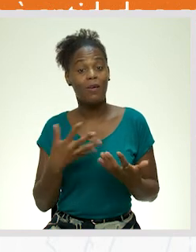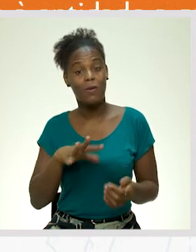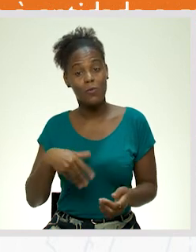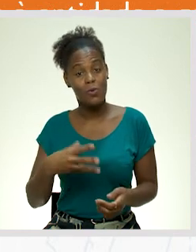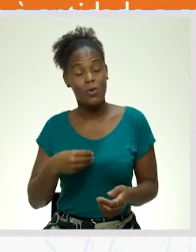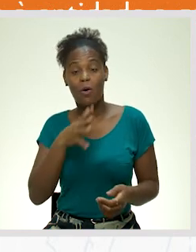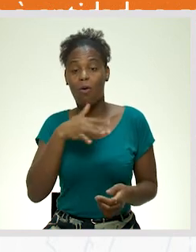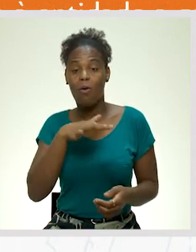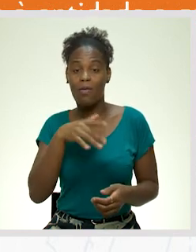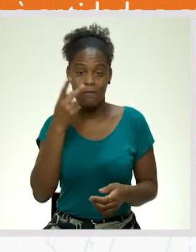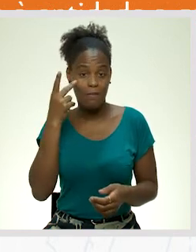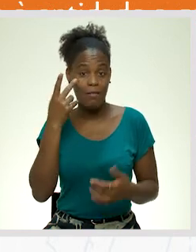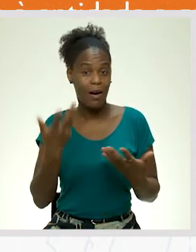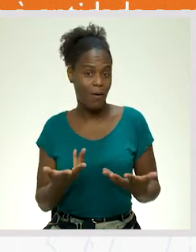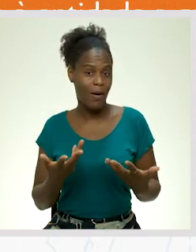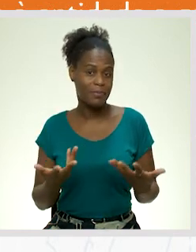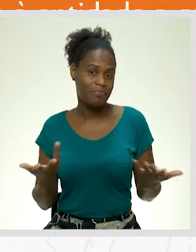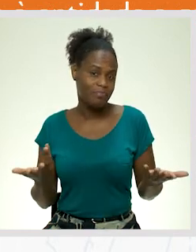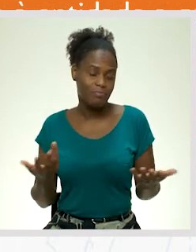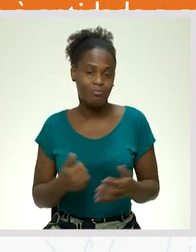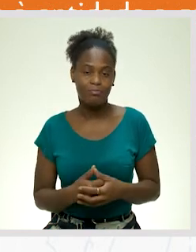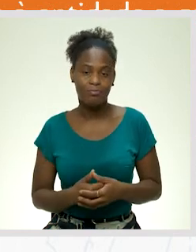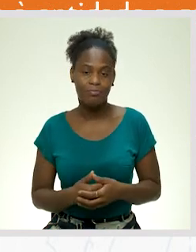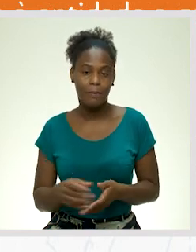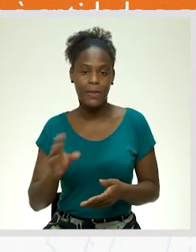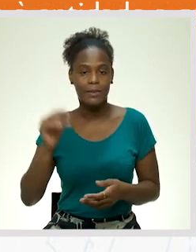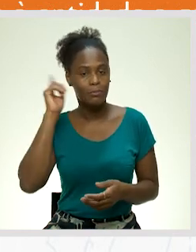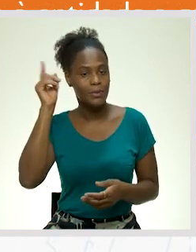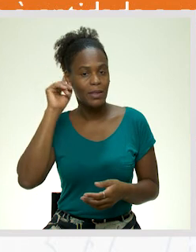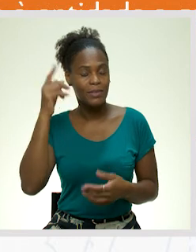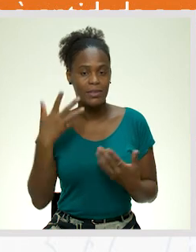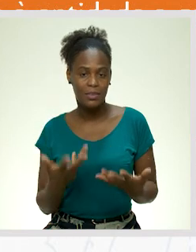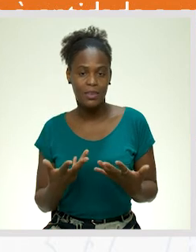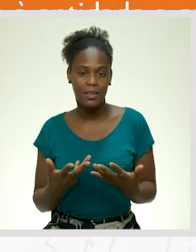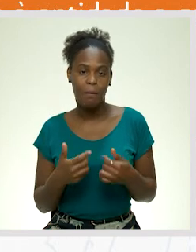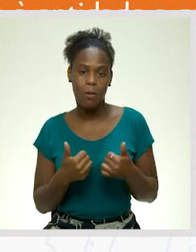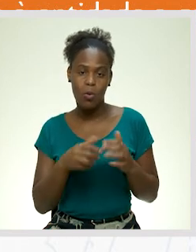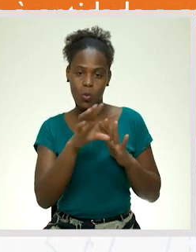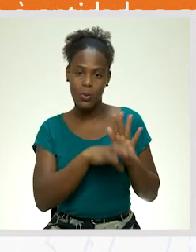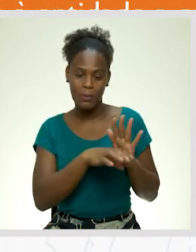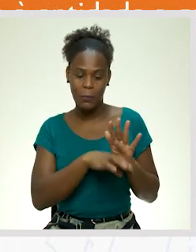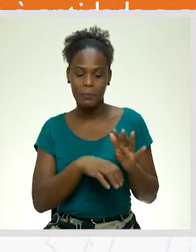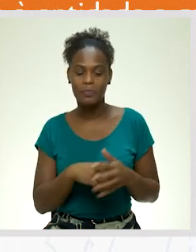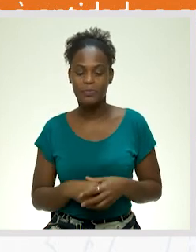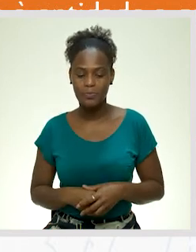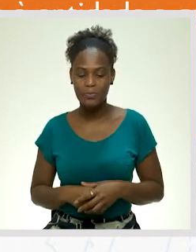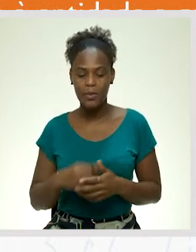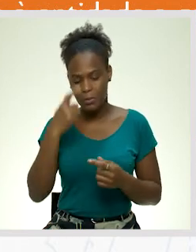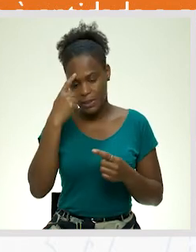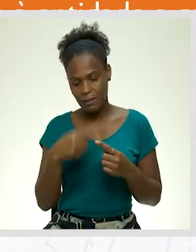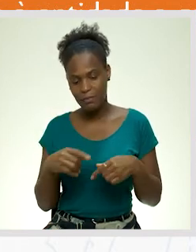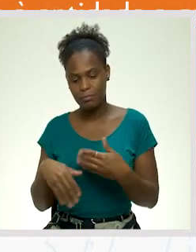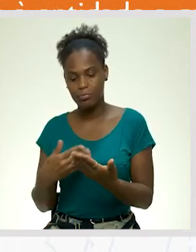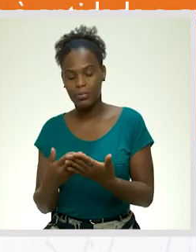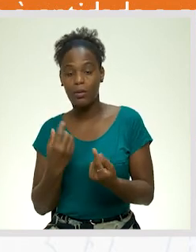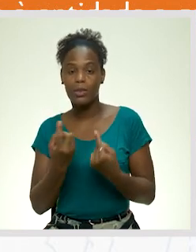onde nós estamos a ver atualmente o importante. um bom currículum vitae. O objetivo é